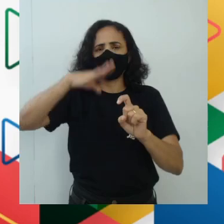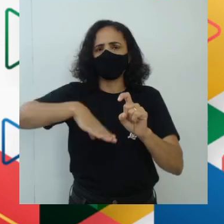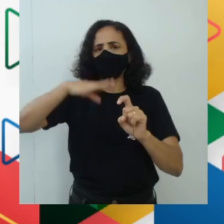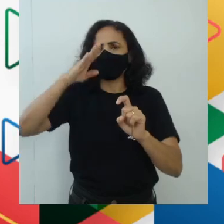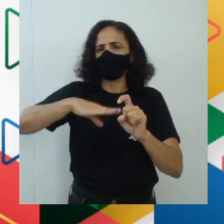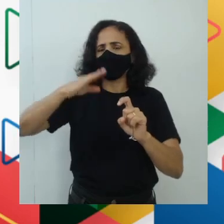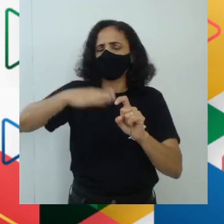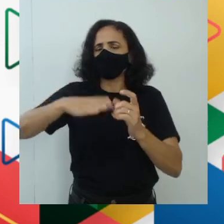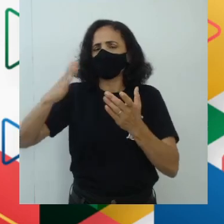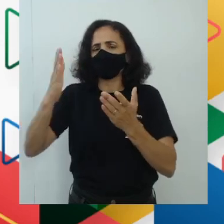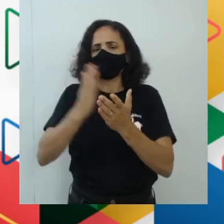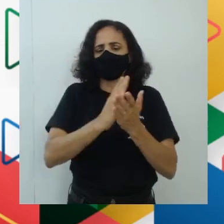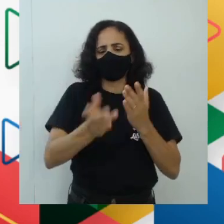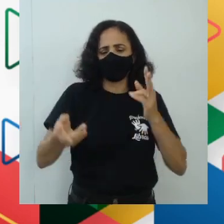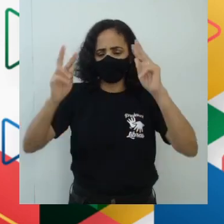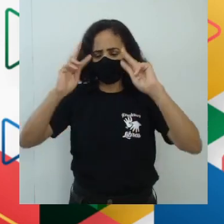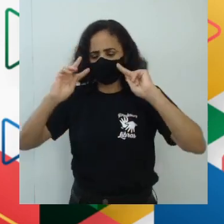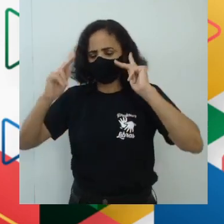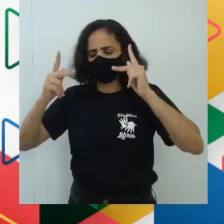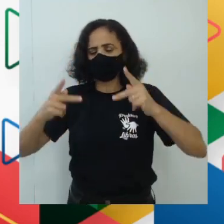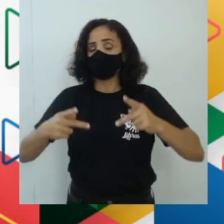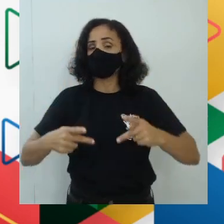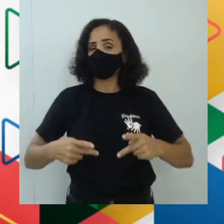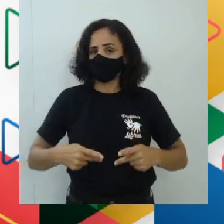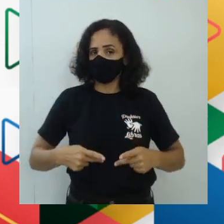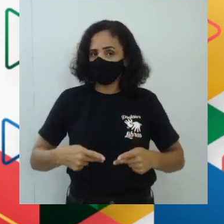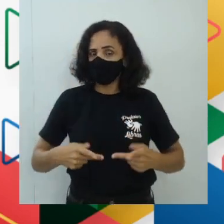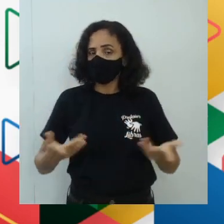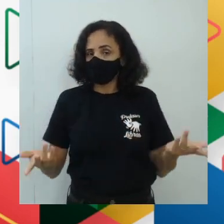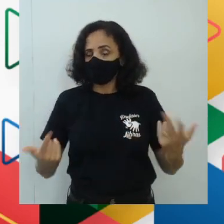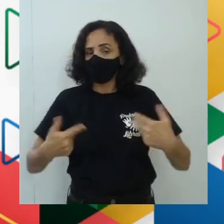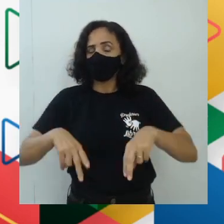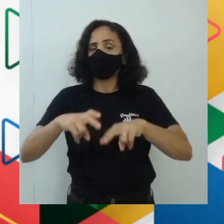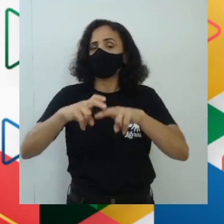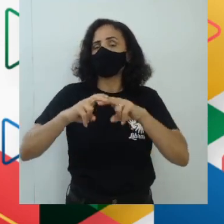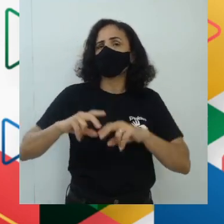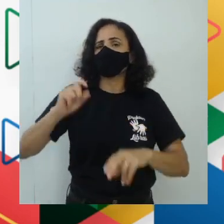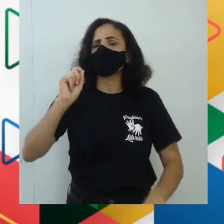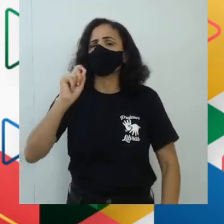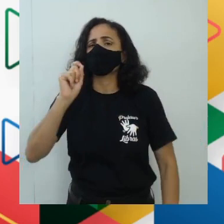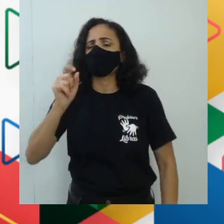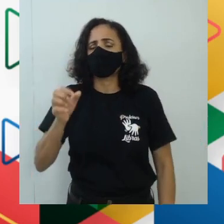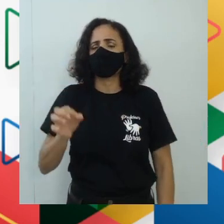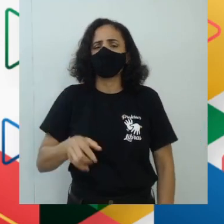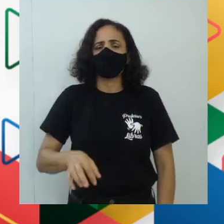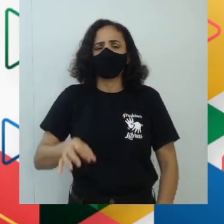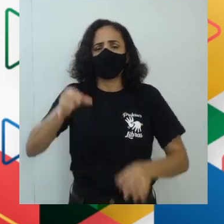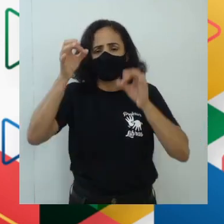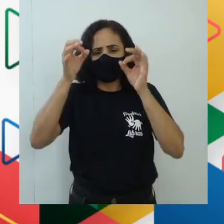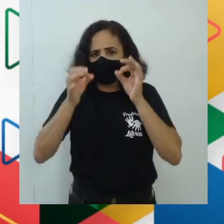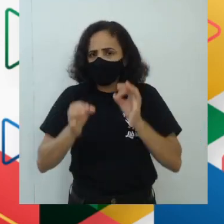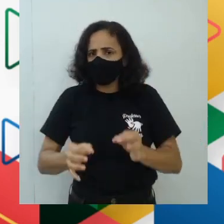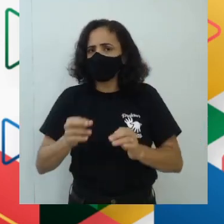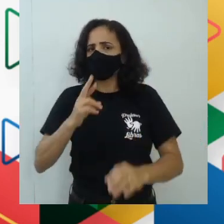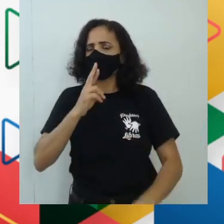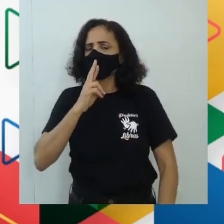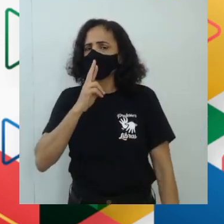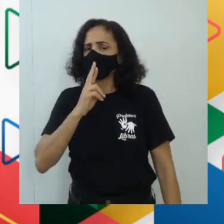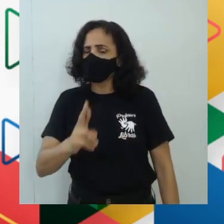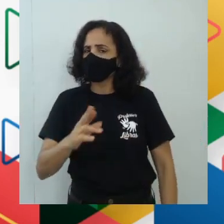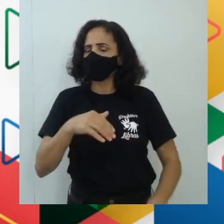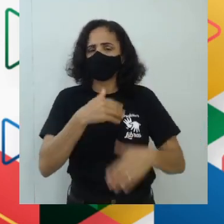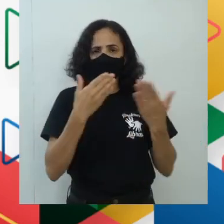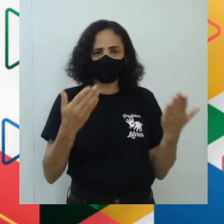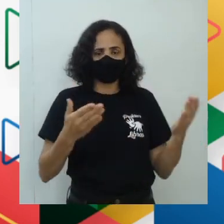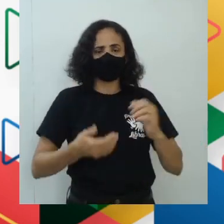das questões humanas sobre esse assunto, o que é correto afirmar. Então agora ele